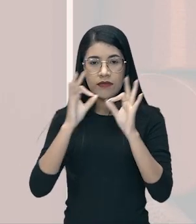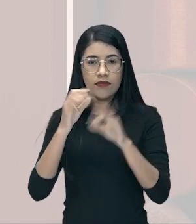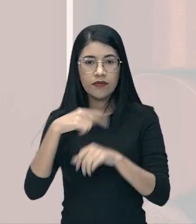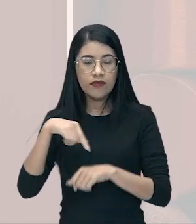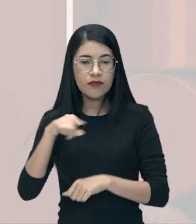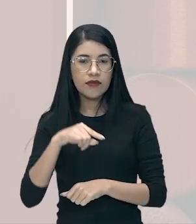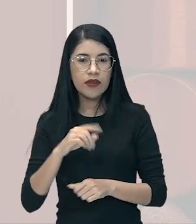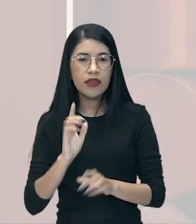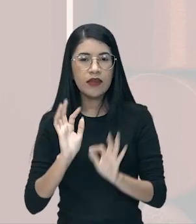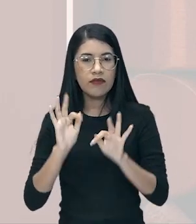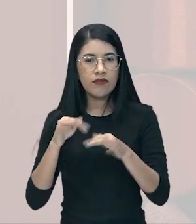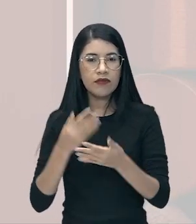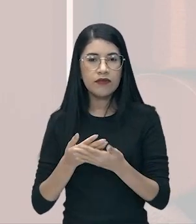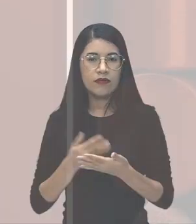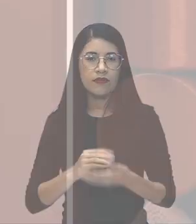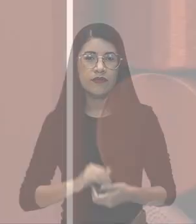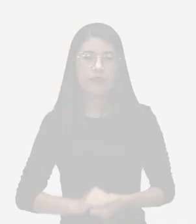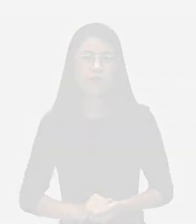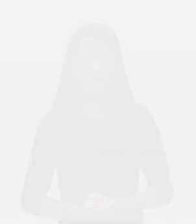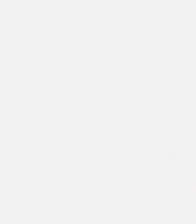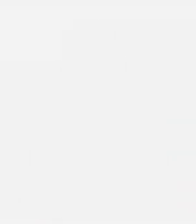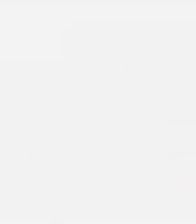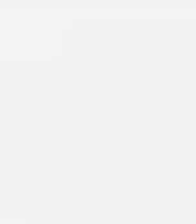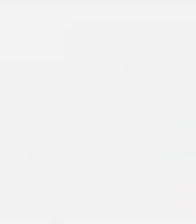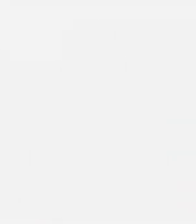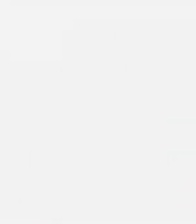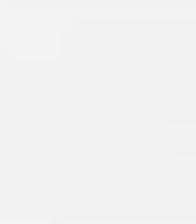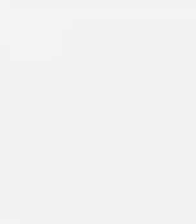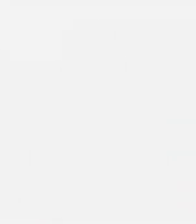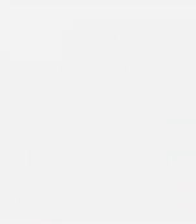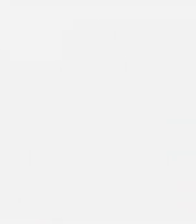vocês e a gente vai encerrando por aqui. E